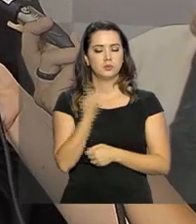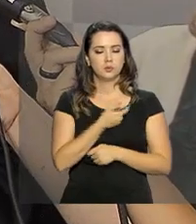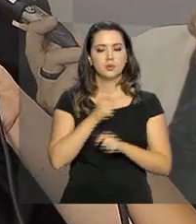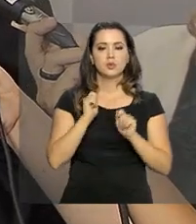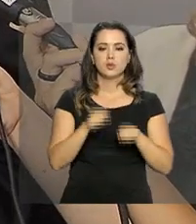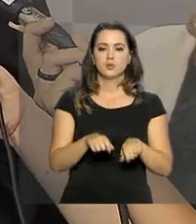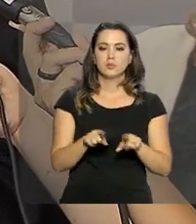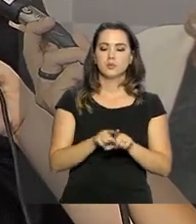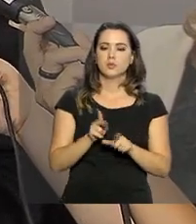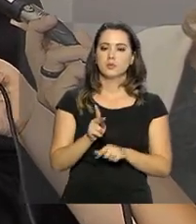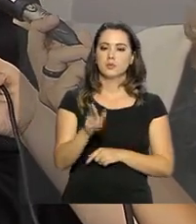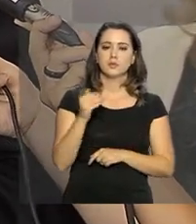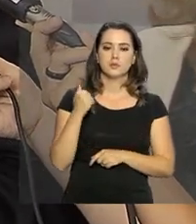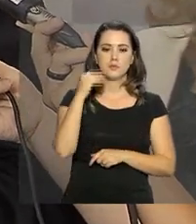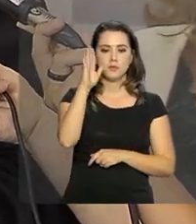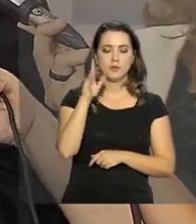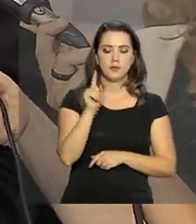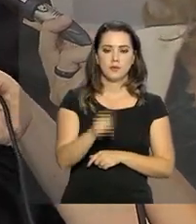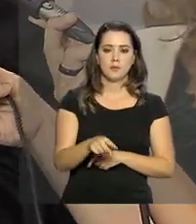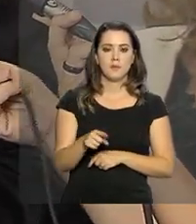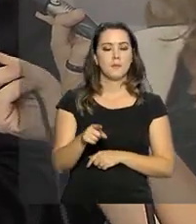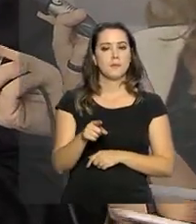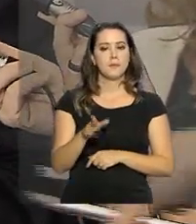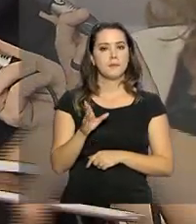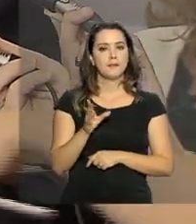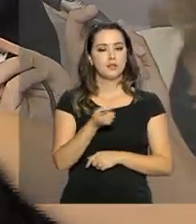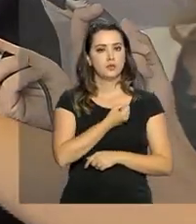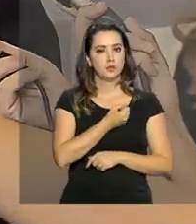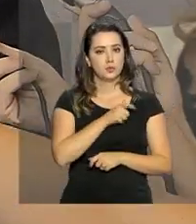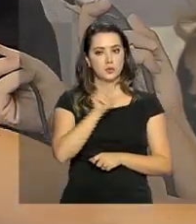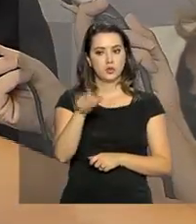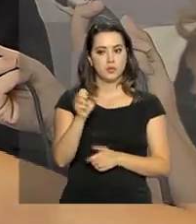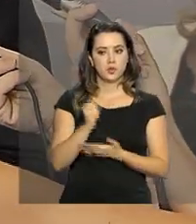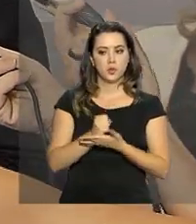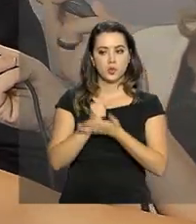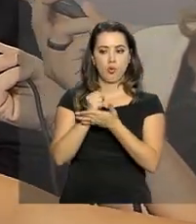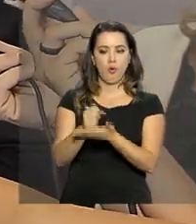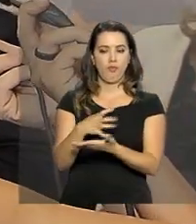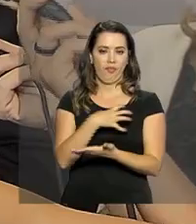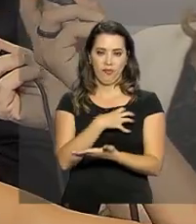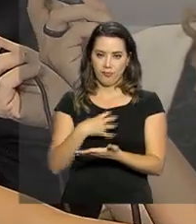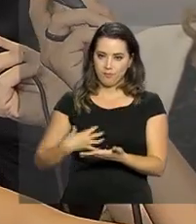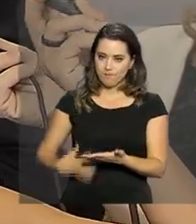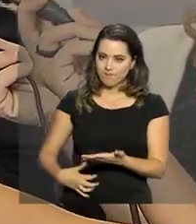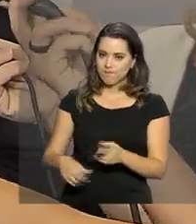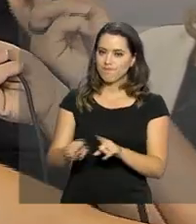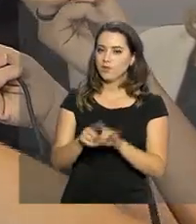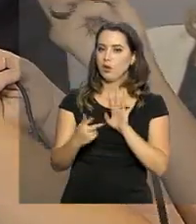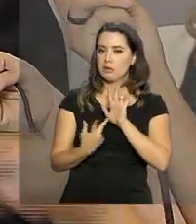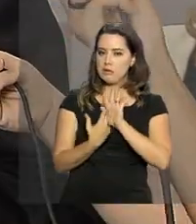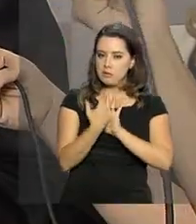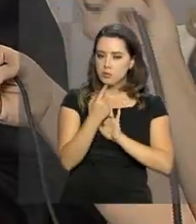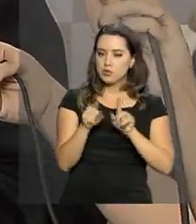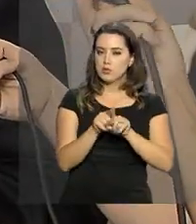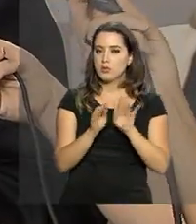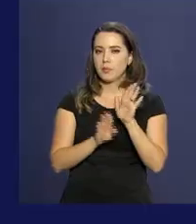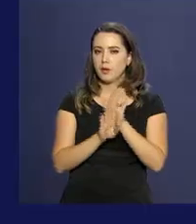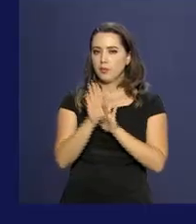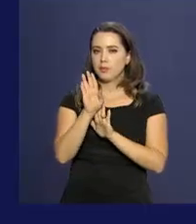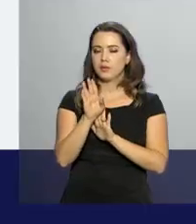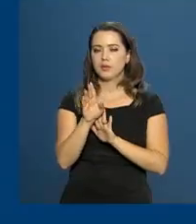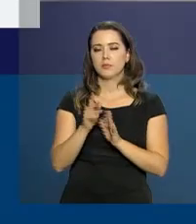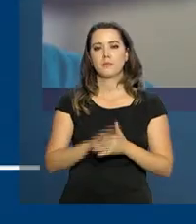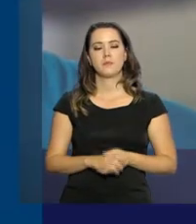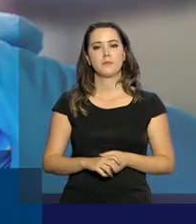gente possa cada vez mais aumentar tanto o número de doadores quanto o número de transplantes e poder reduzir definitivamente os números.